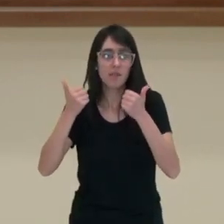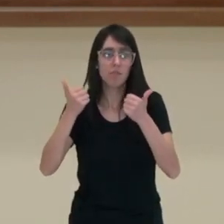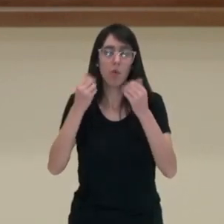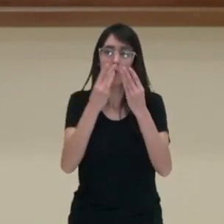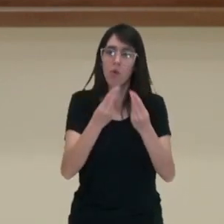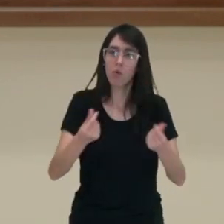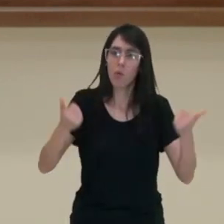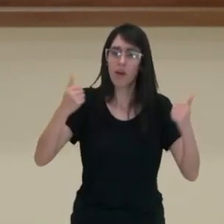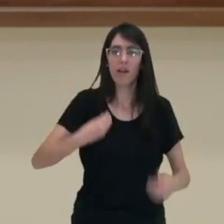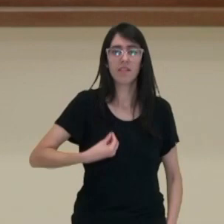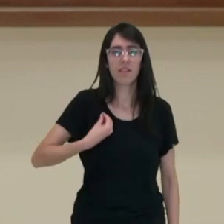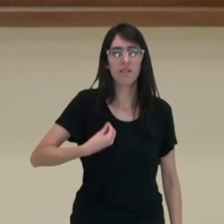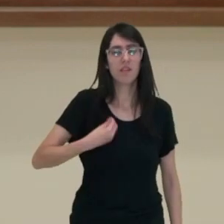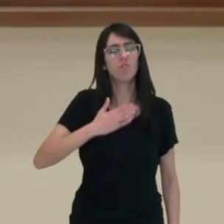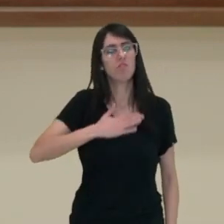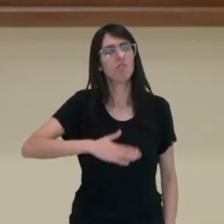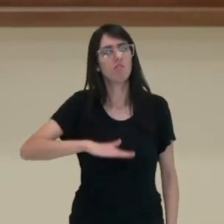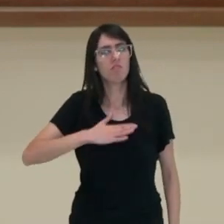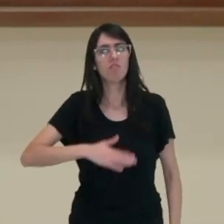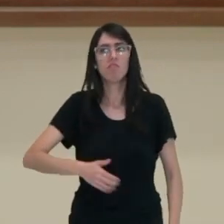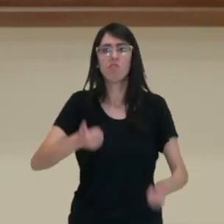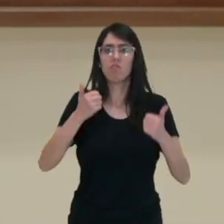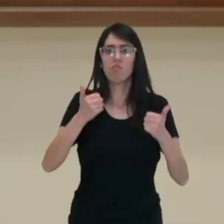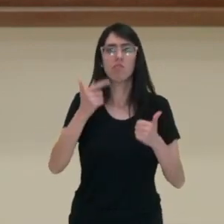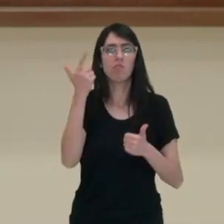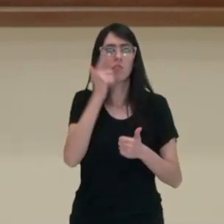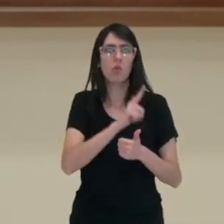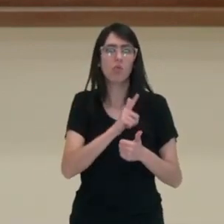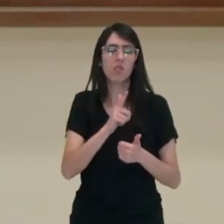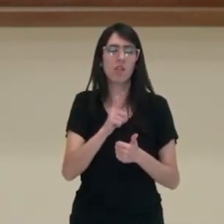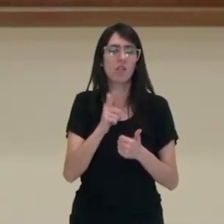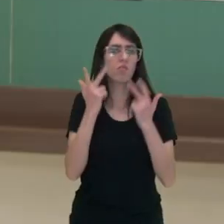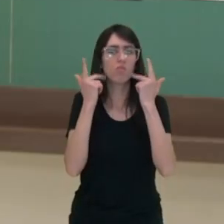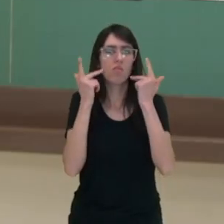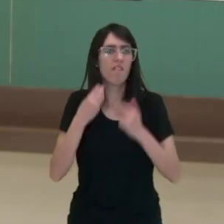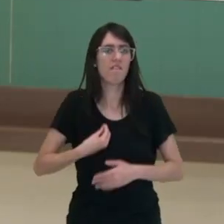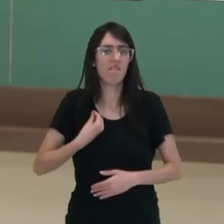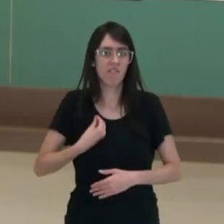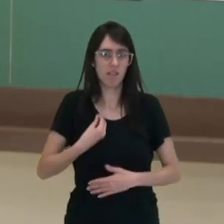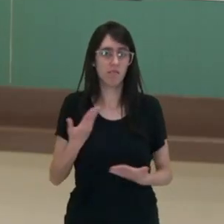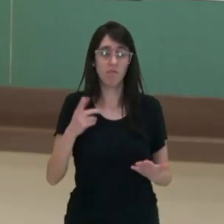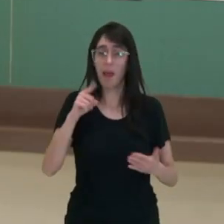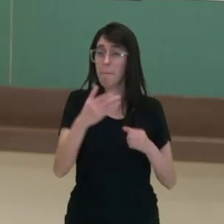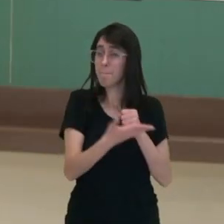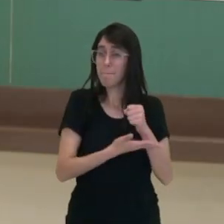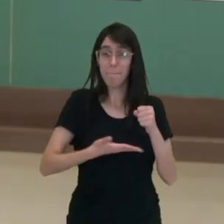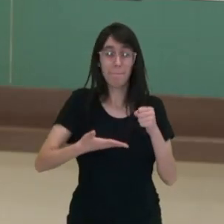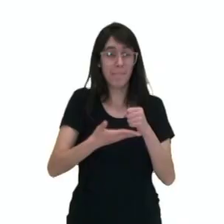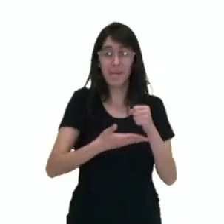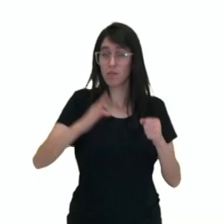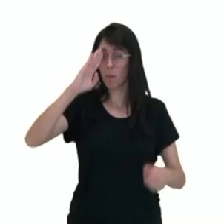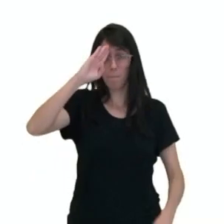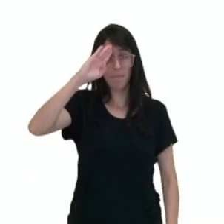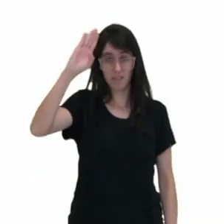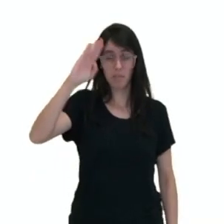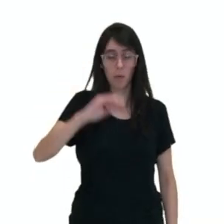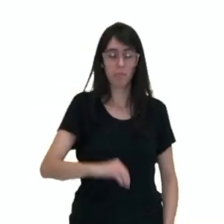também de uma vida mais tranquila e poder se organizar. Então são primordiais. Eles também,